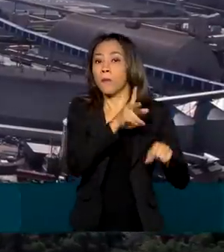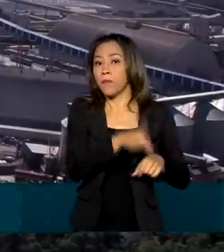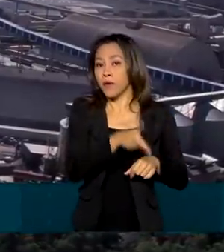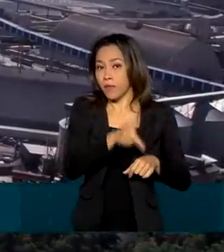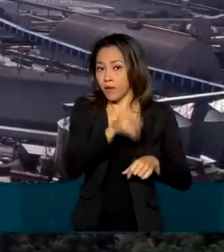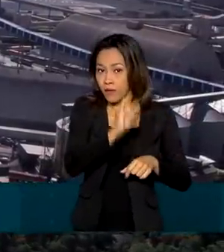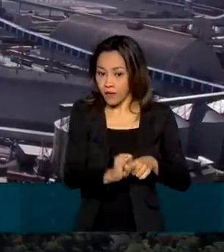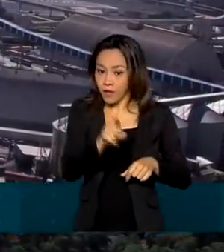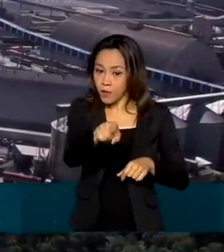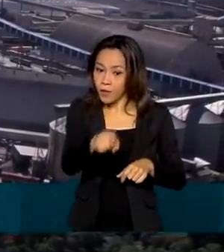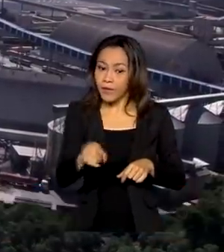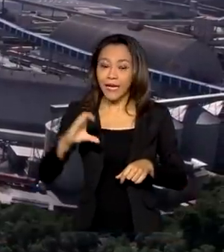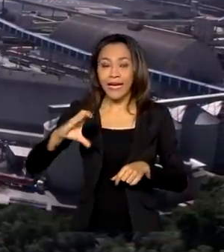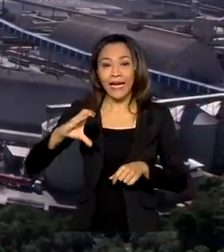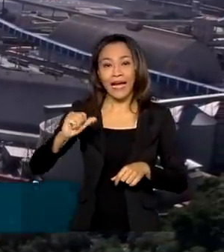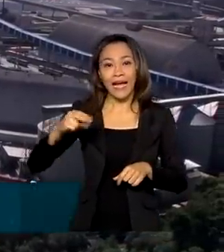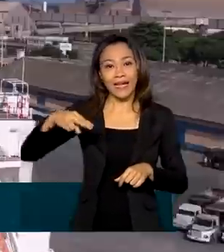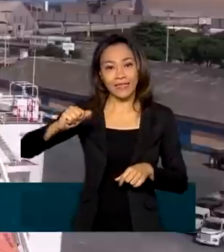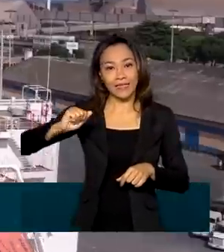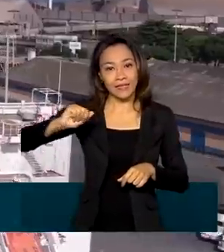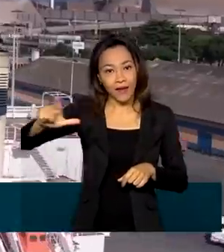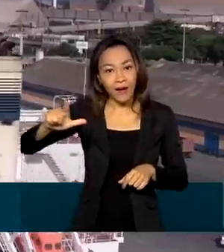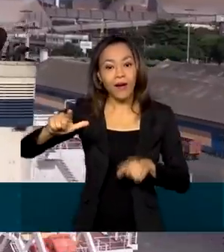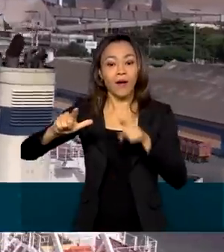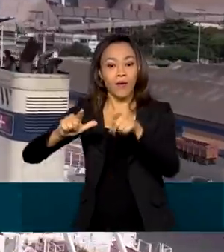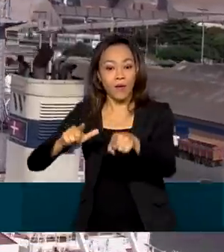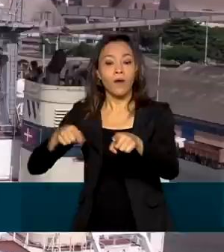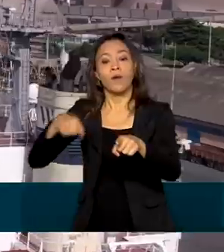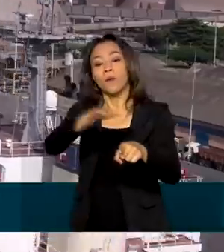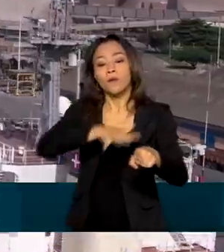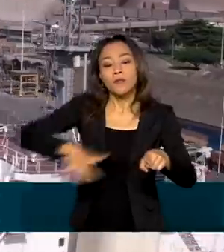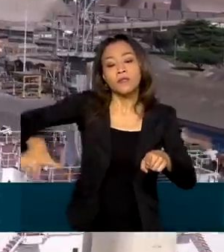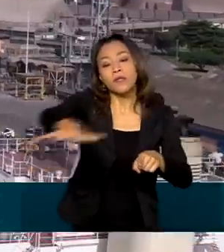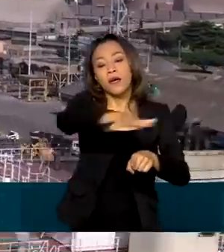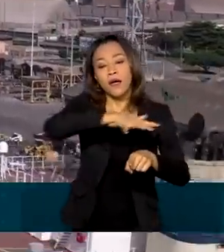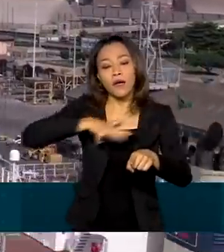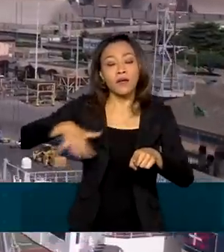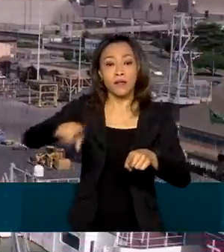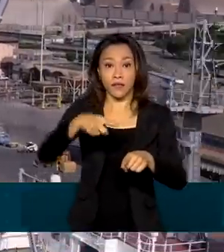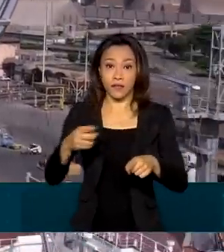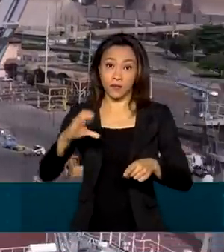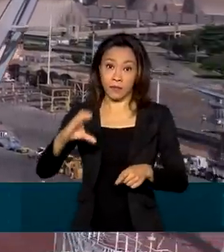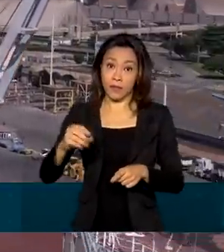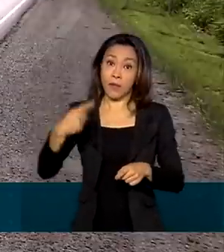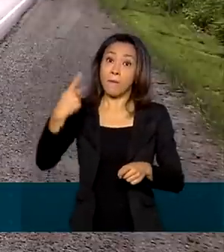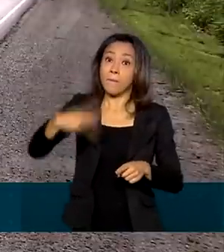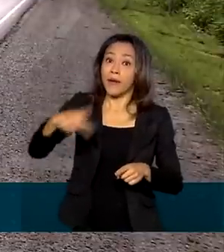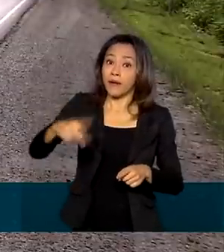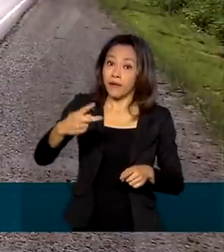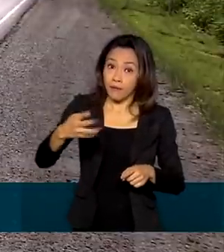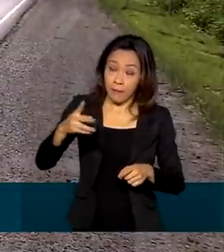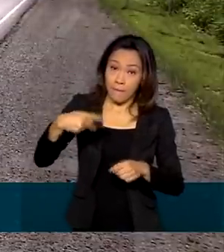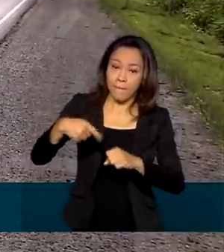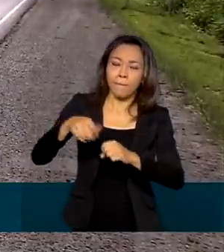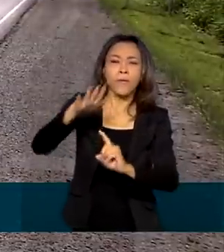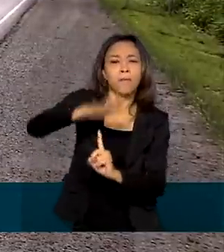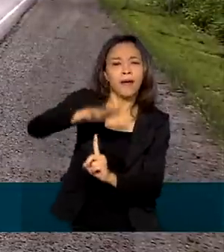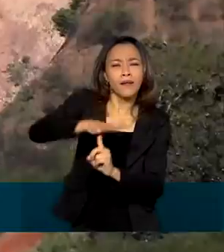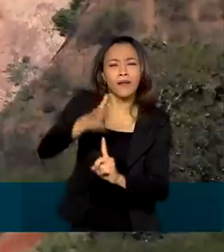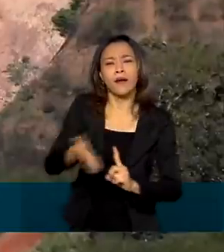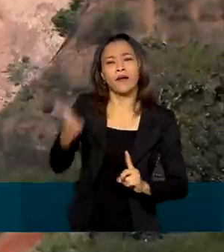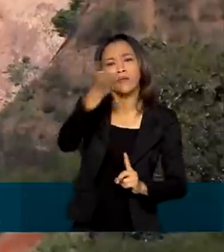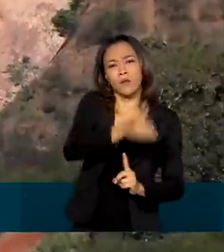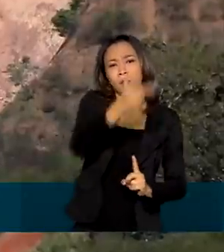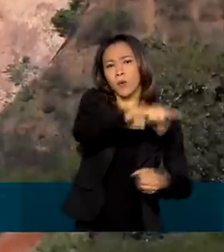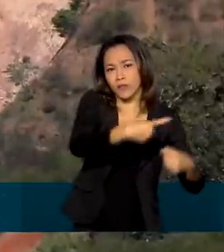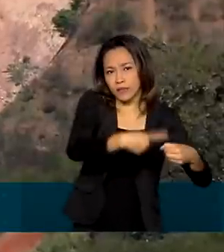concessão de canal de acesso aquaviário do Complexo Portuário de Paranaguá e Antonina, no Paraná. Também está prevista